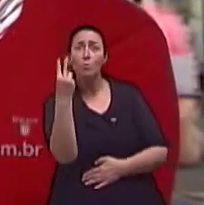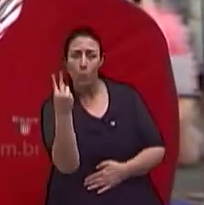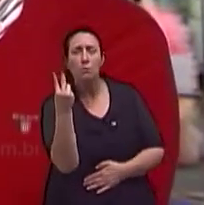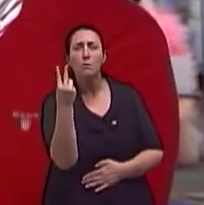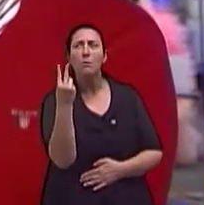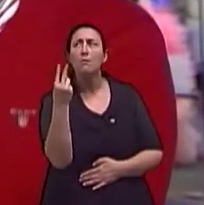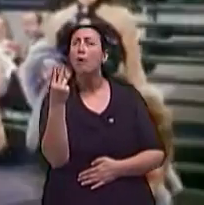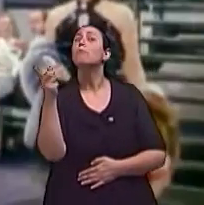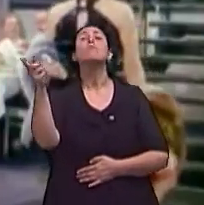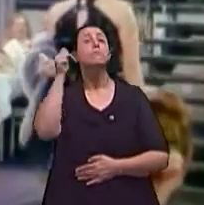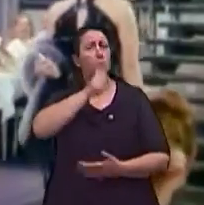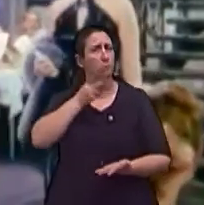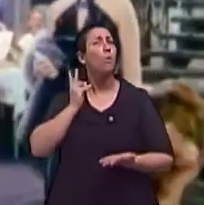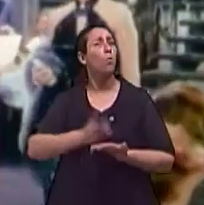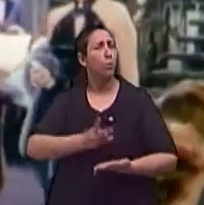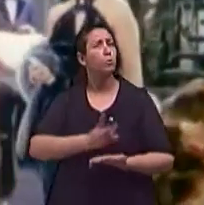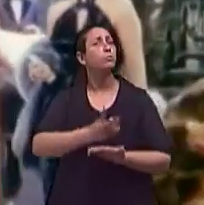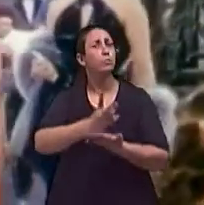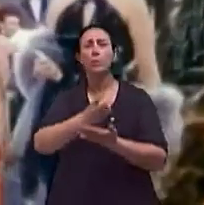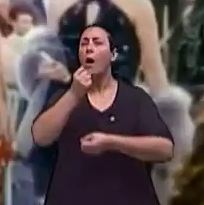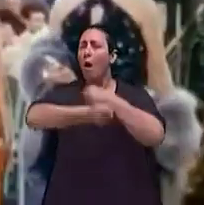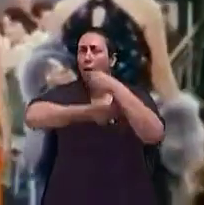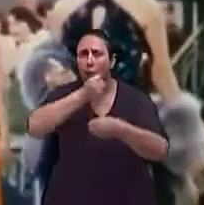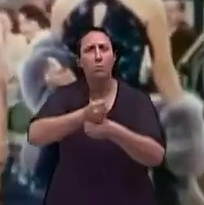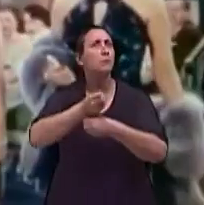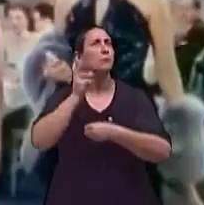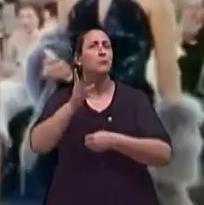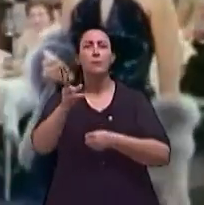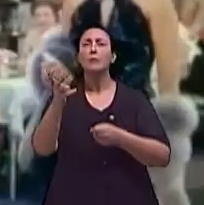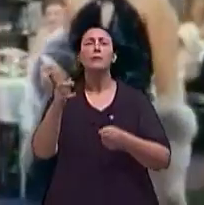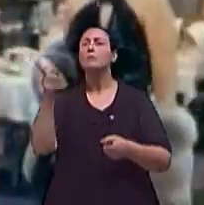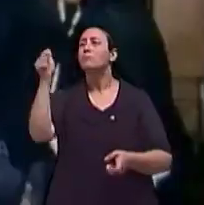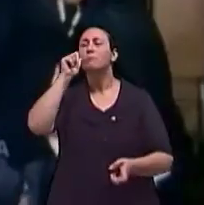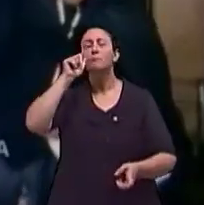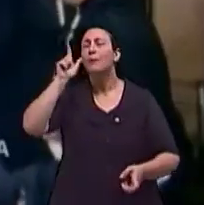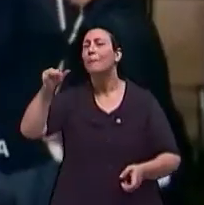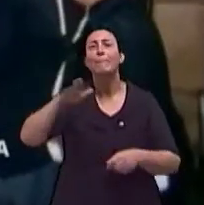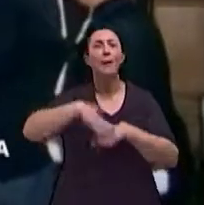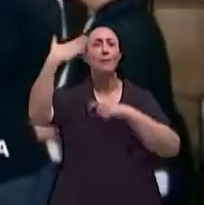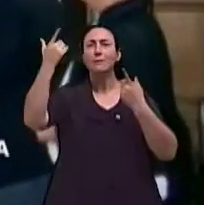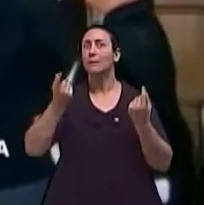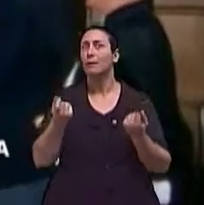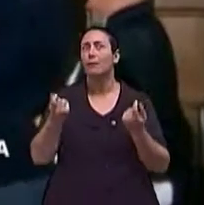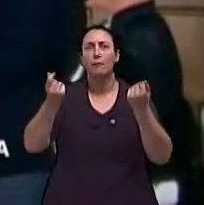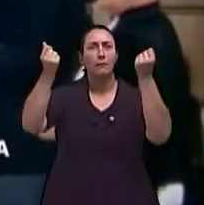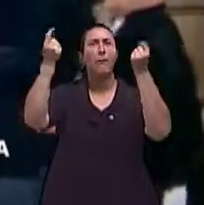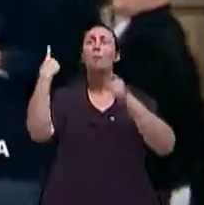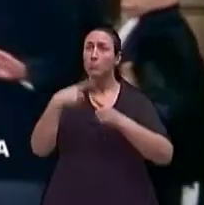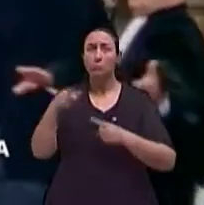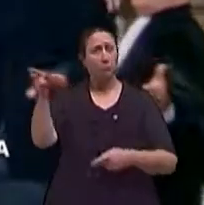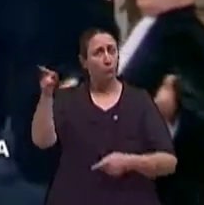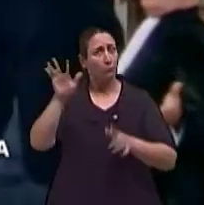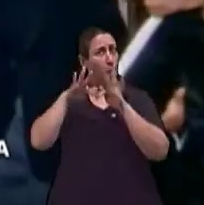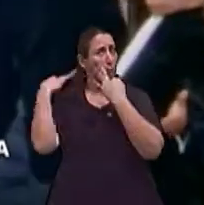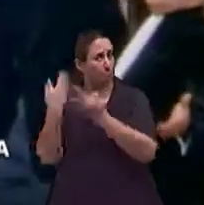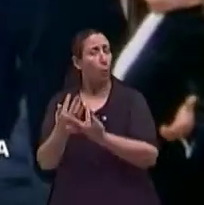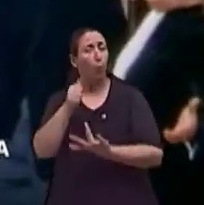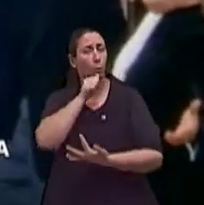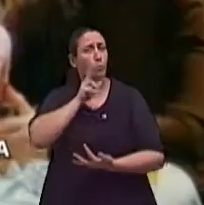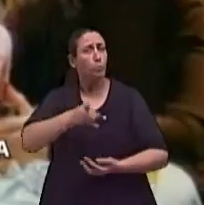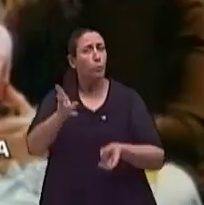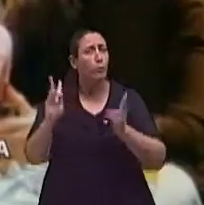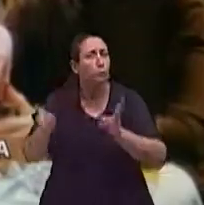então ela continua todos os anos sendo nas listas de uma das estrelas mais ricas, porque ela continua faturando a família dela, Zerden,